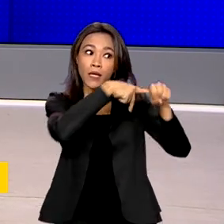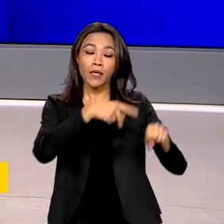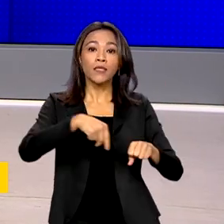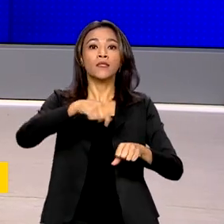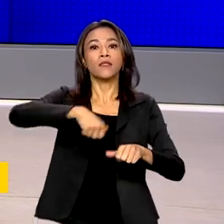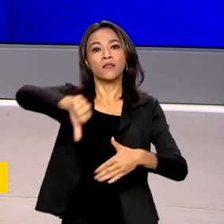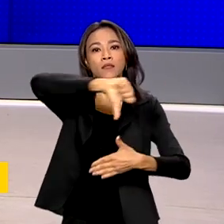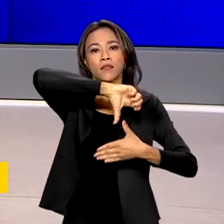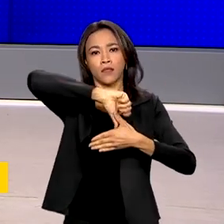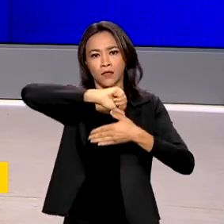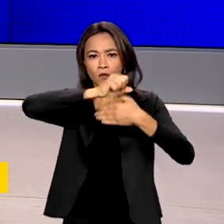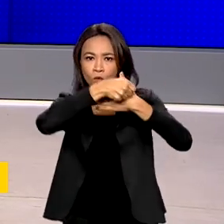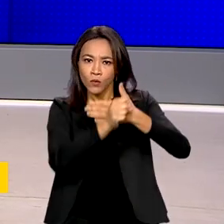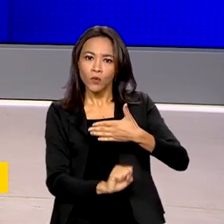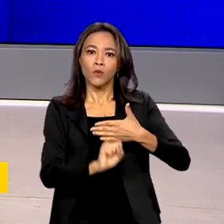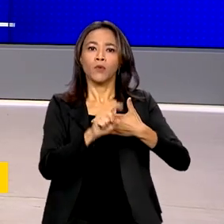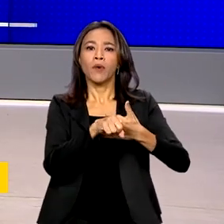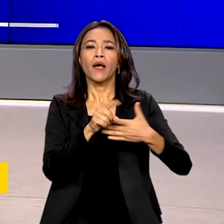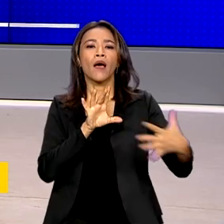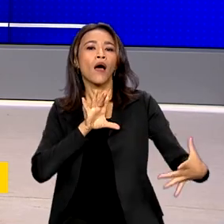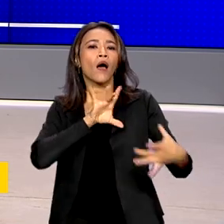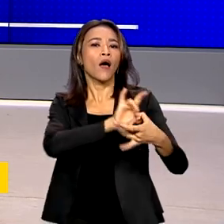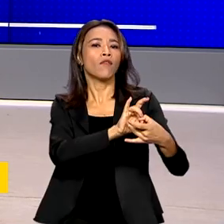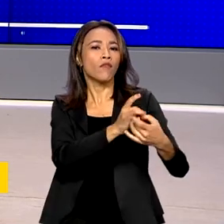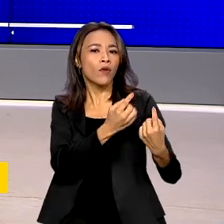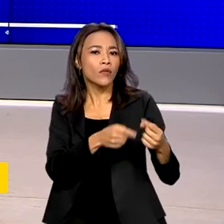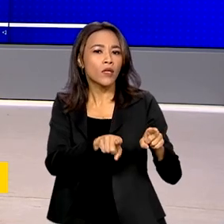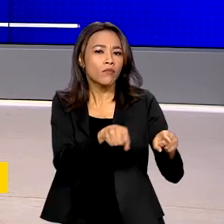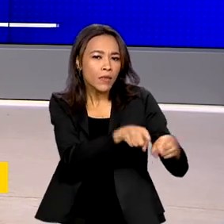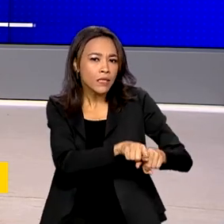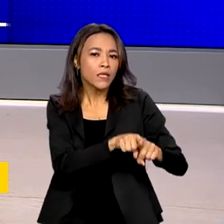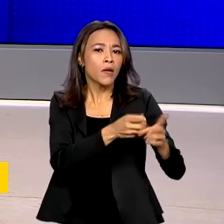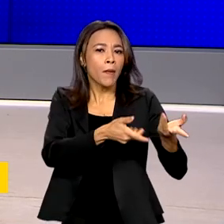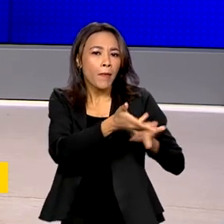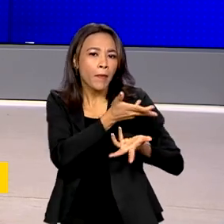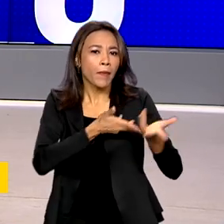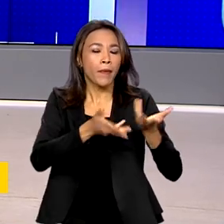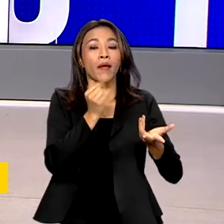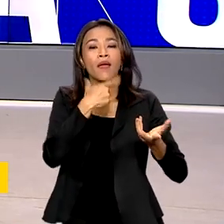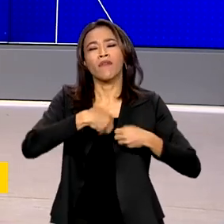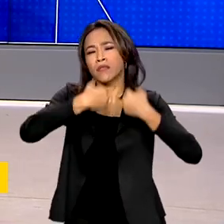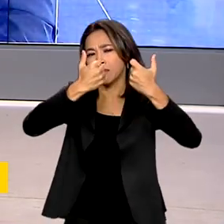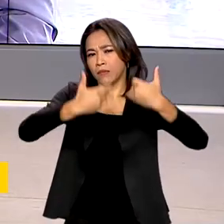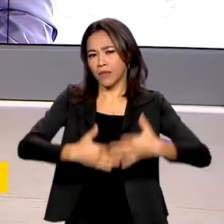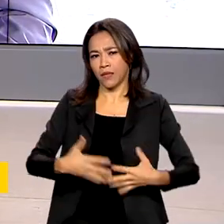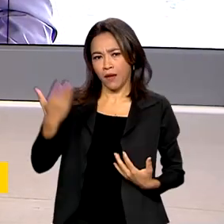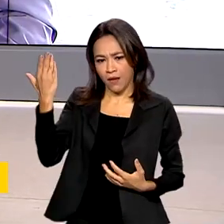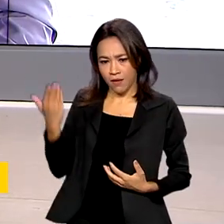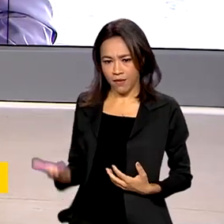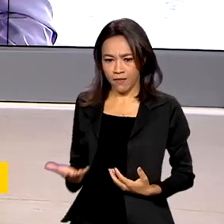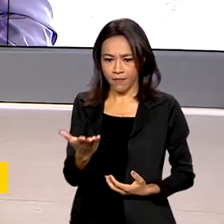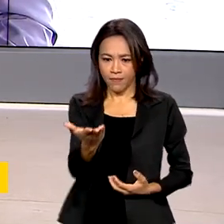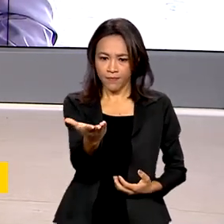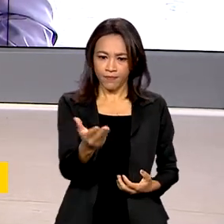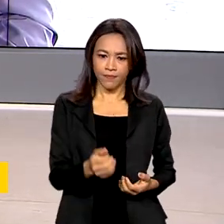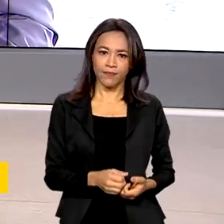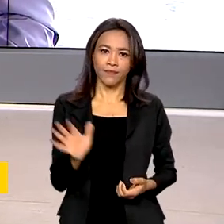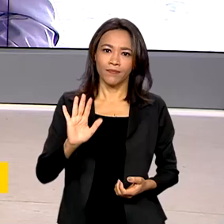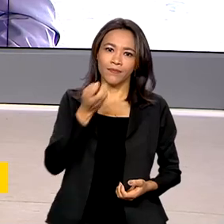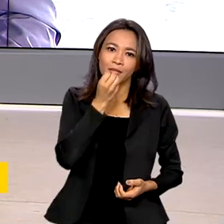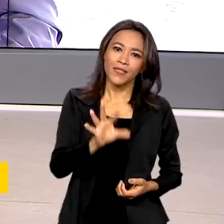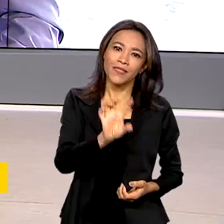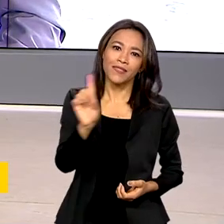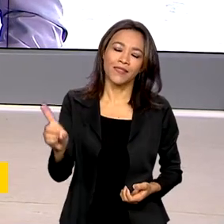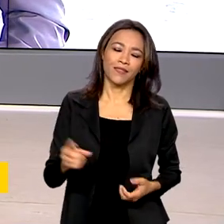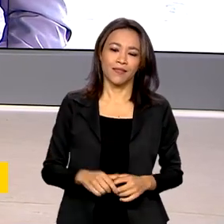a retomada da integração no continente. Quem tem mais detalhes ao vivo é o repórter Glauco de Queiroz. Bom dia, Glauco.